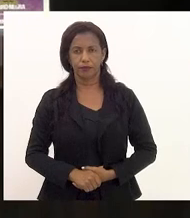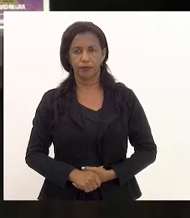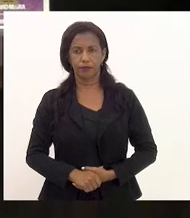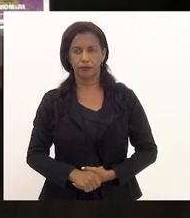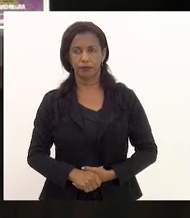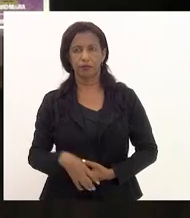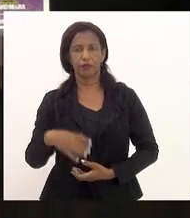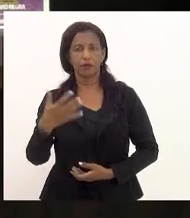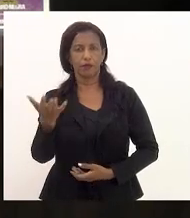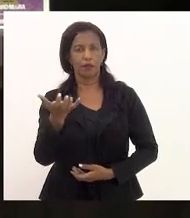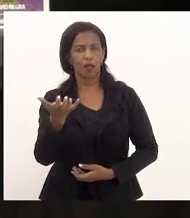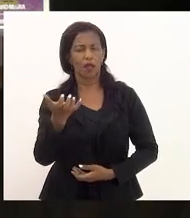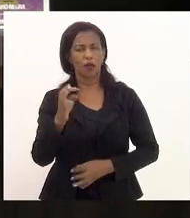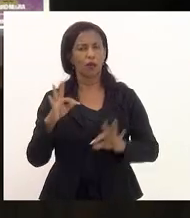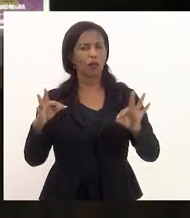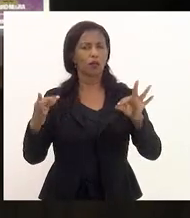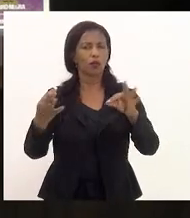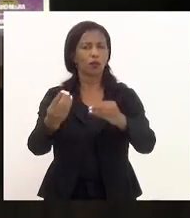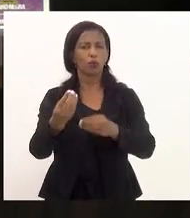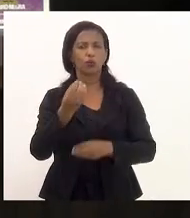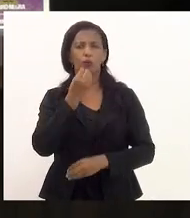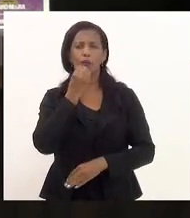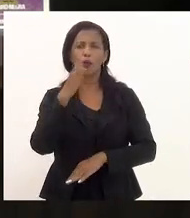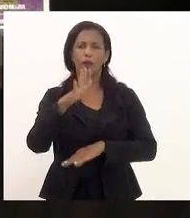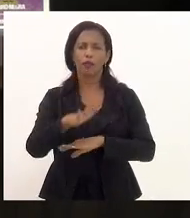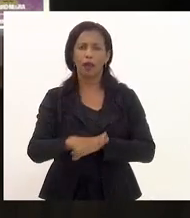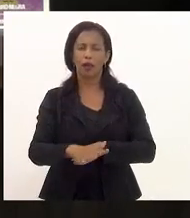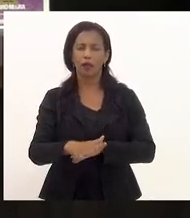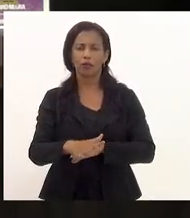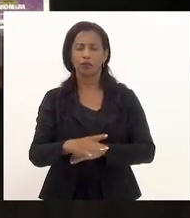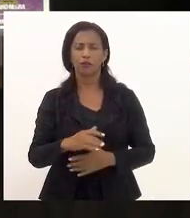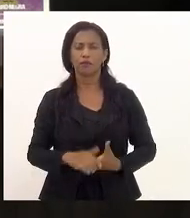desejar a todos uma boa tarde, bom final de semana.